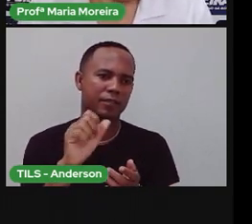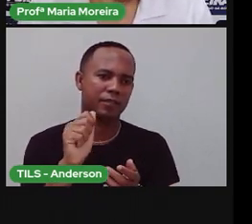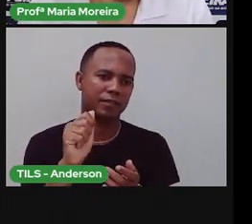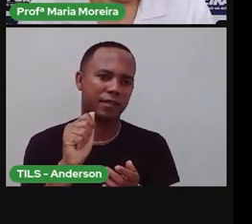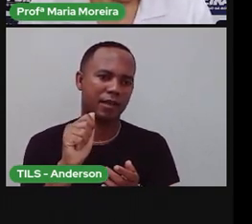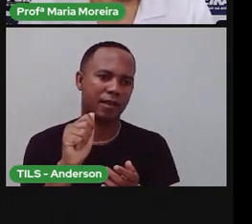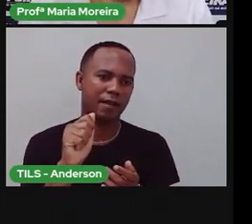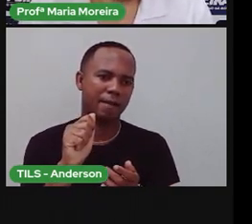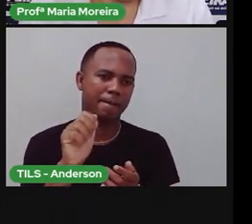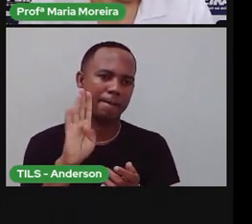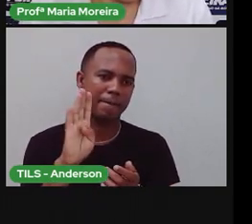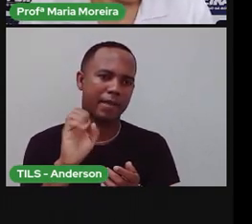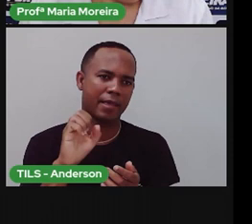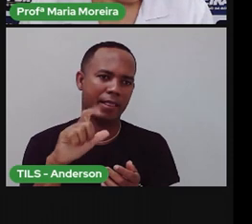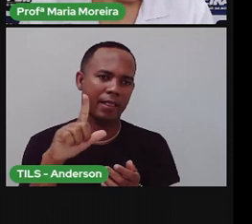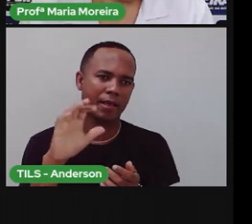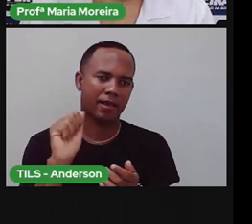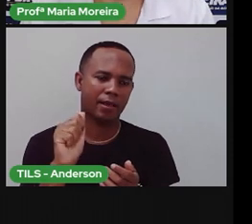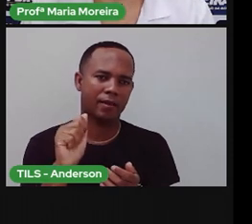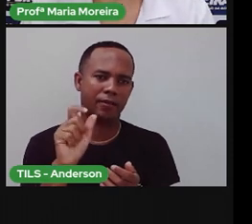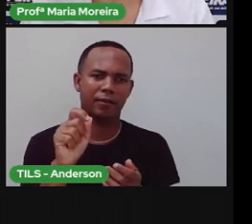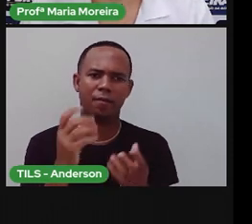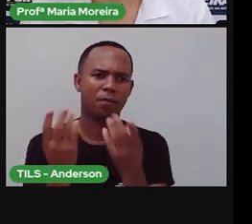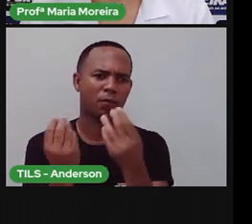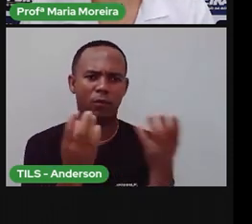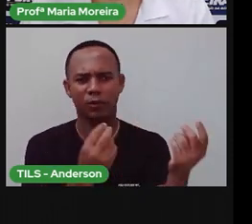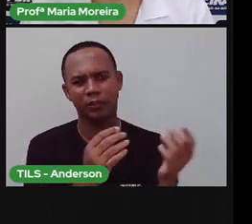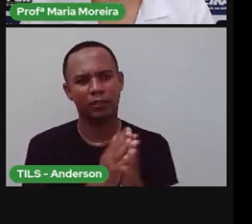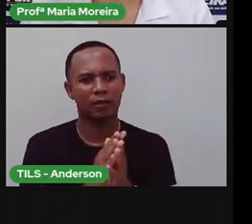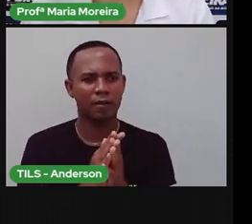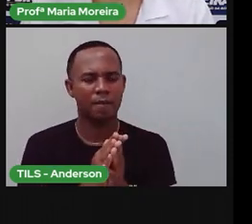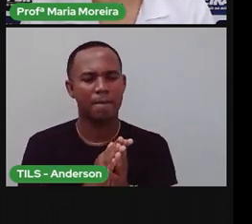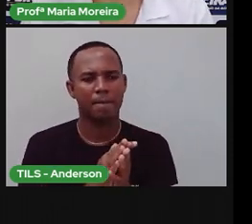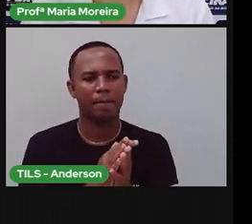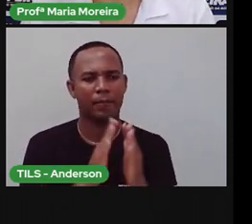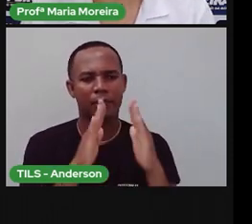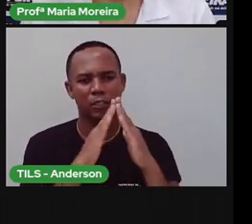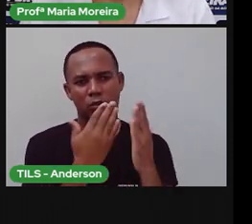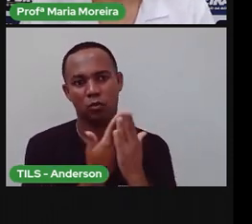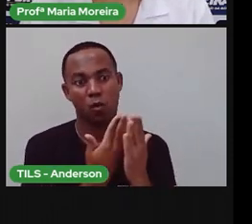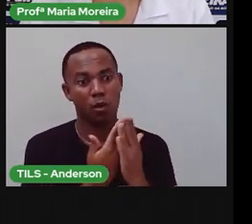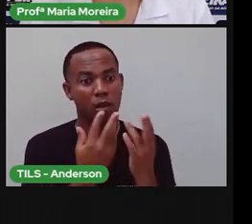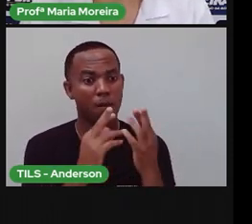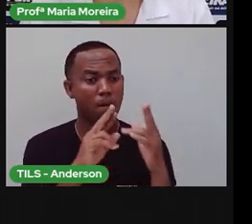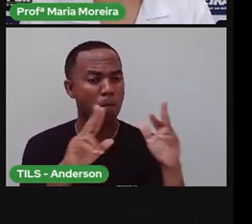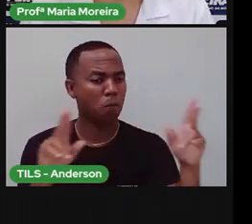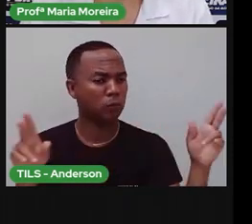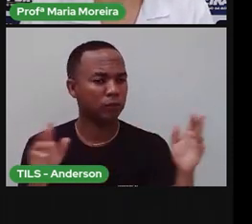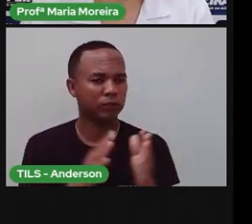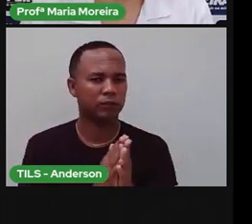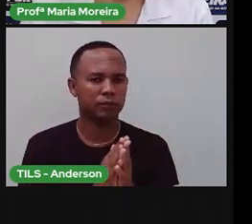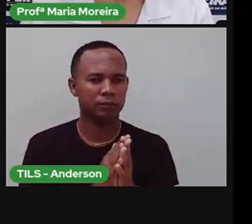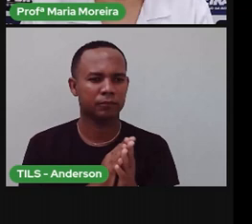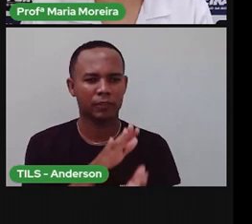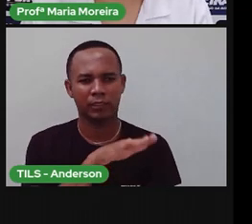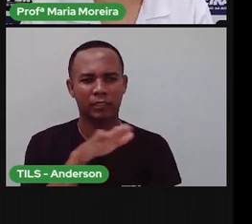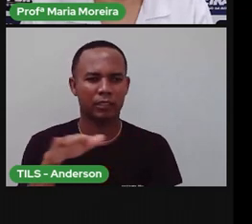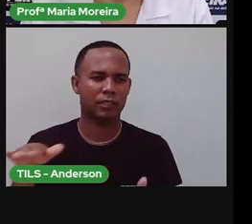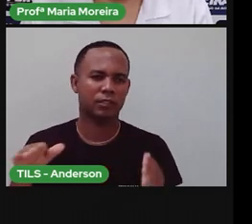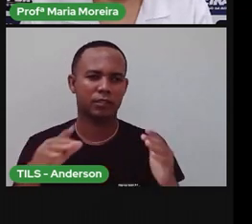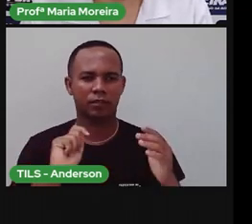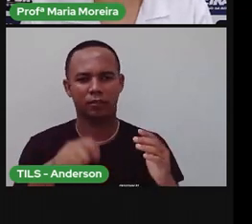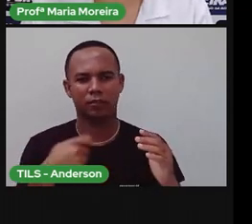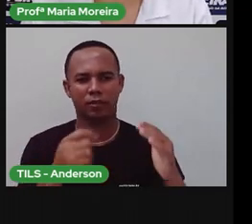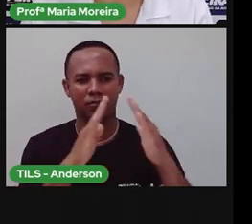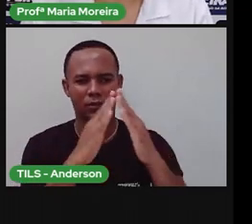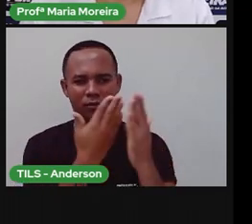Para a Maria Eduarda Ferreira Lira, da escola Minhas Crianças, que também está sempre falando que está na aula, pede